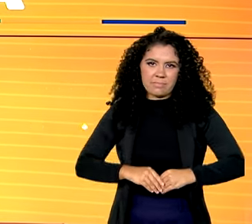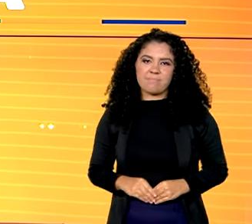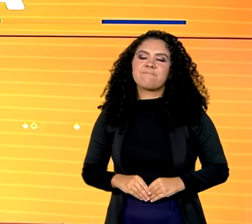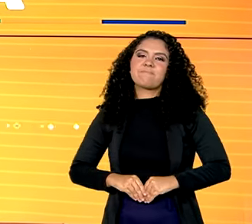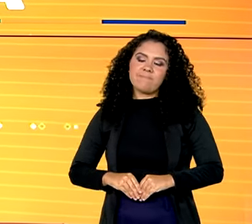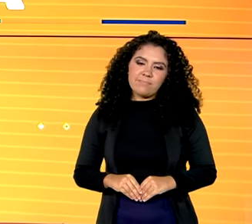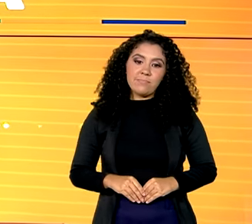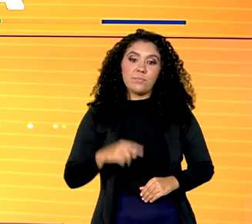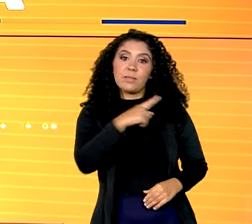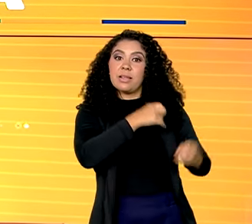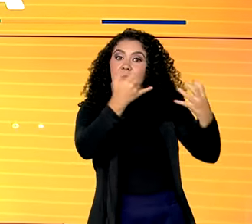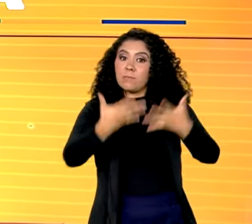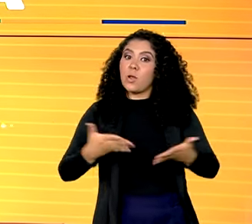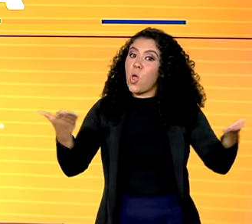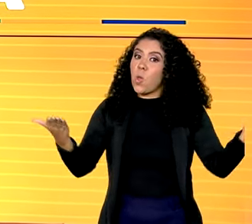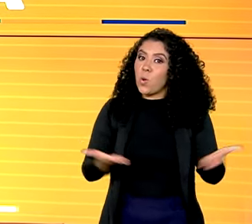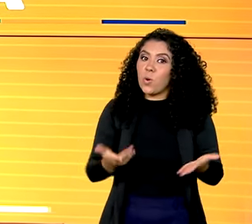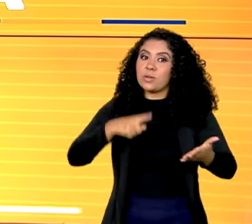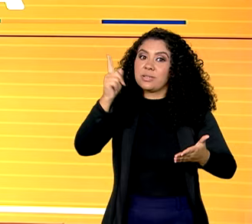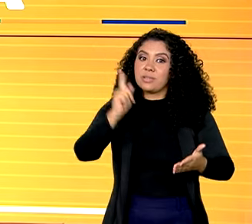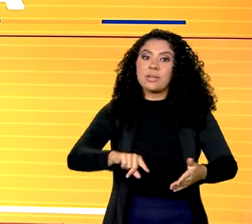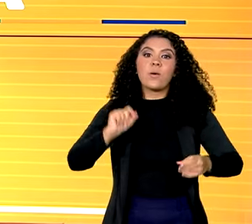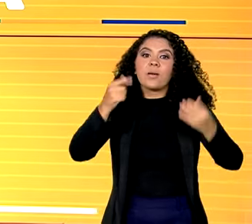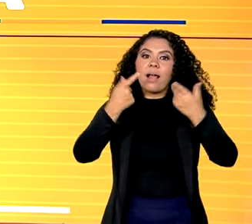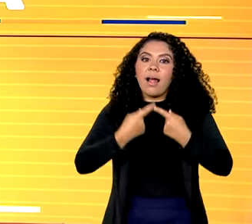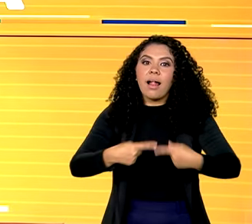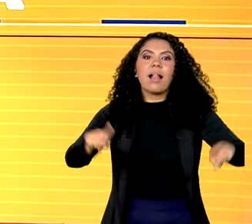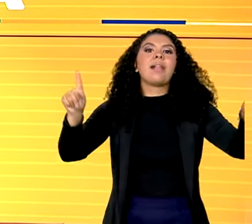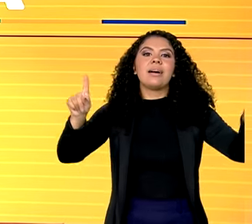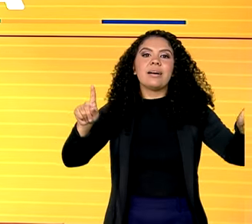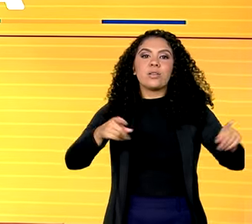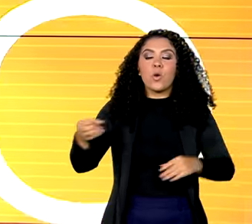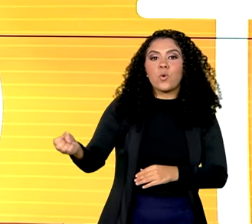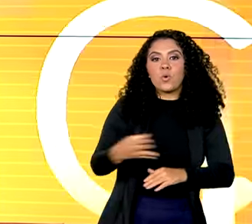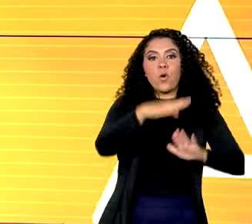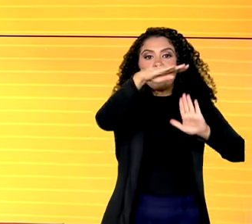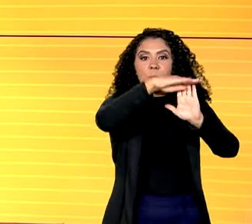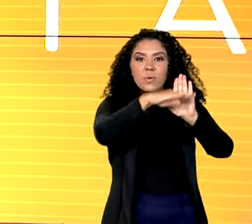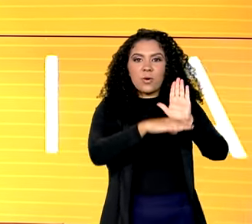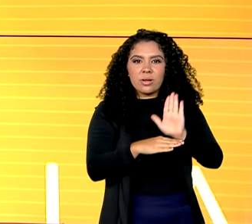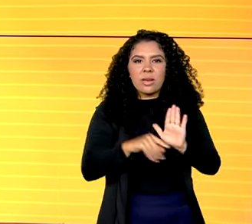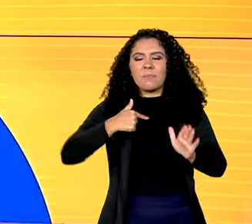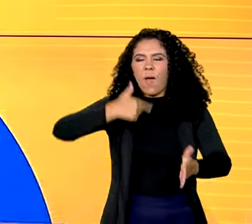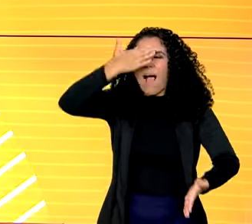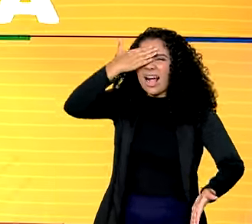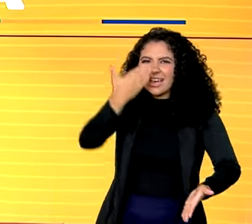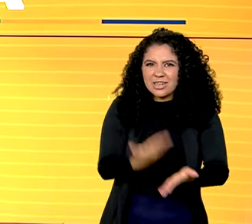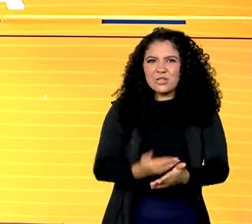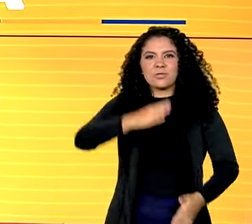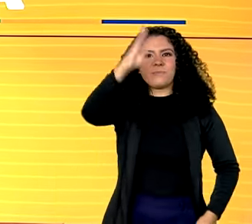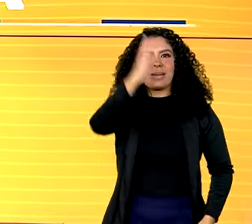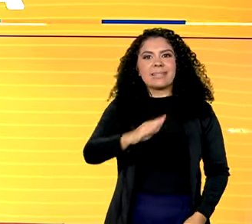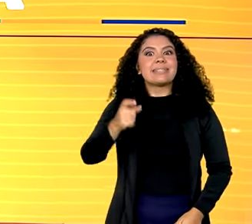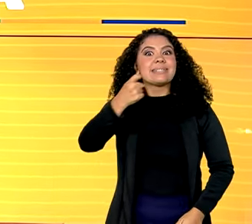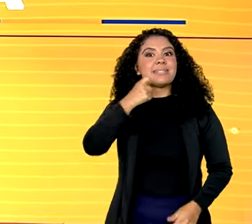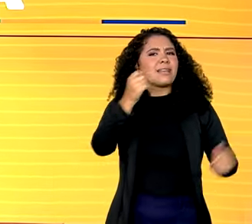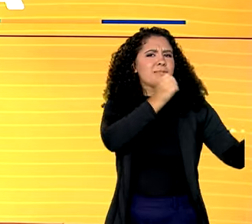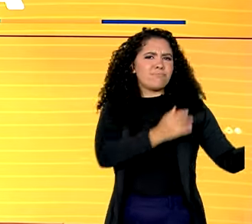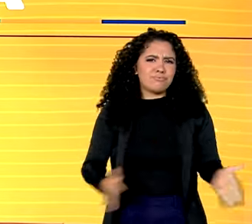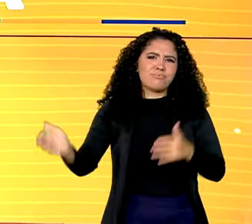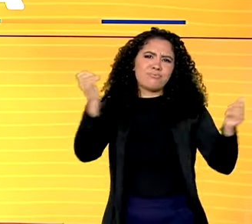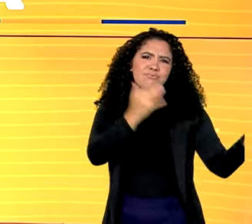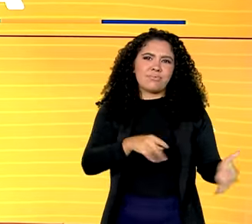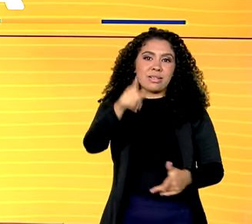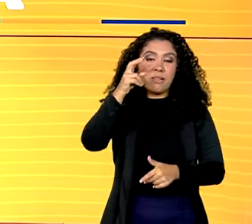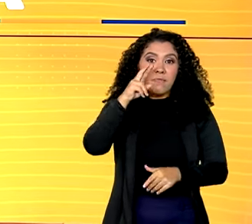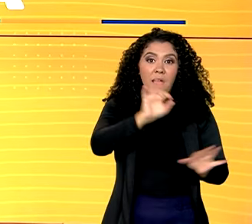E hoje é dia de estreia aqui no Brasil em Dia com o quadro Fé no Brasil. Toda sexta-feira você vai conferir com a gente